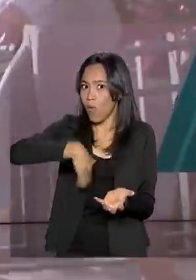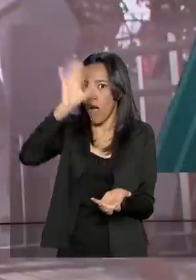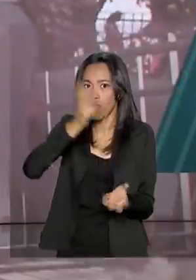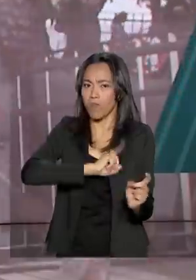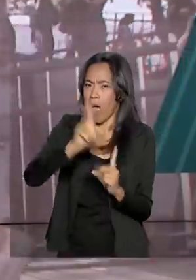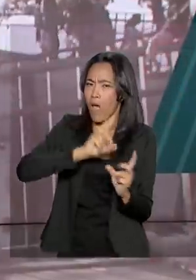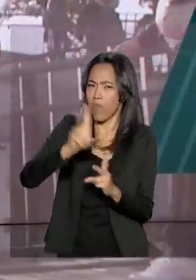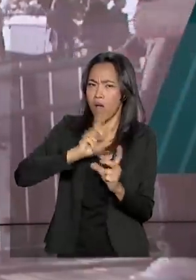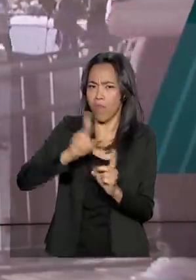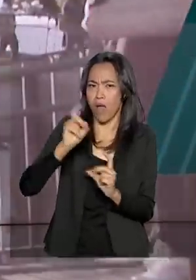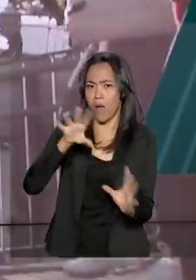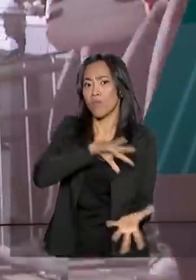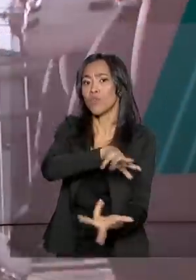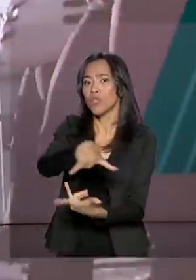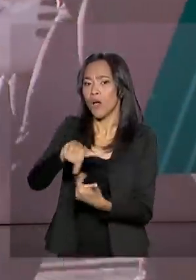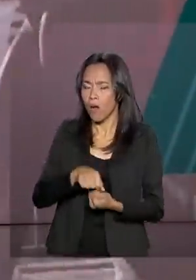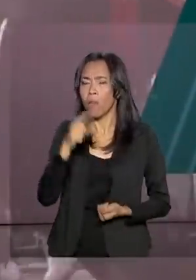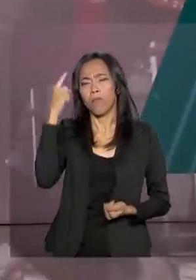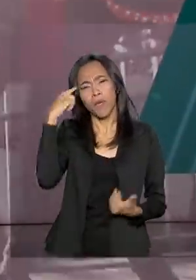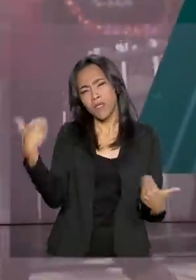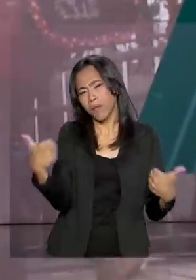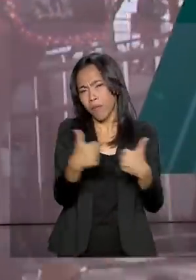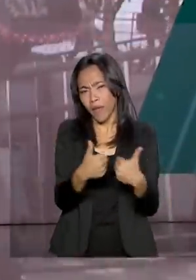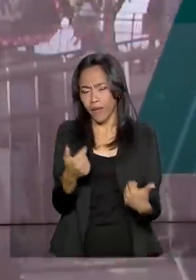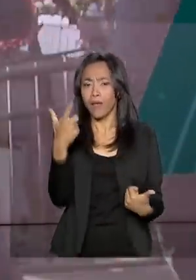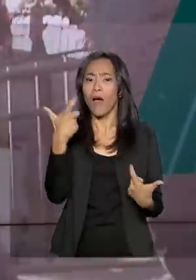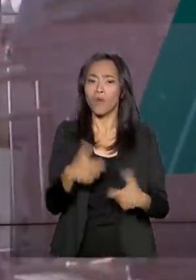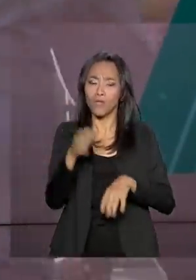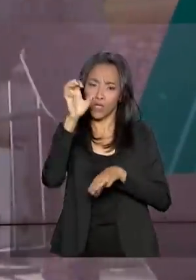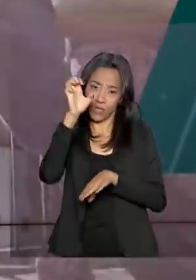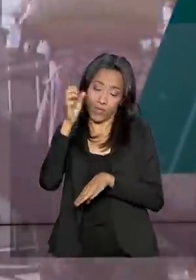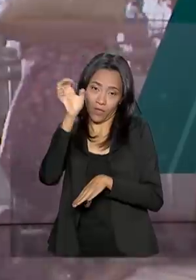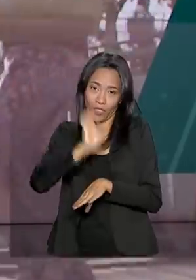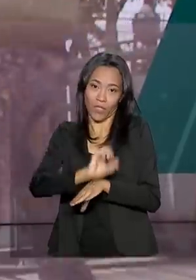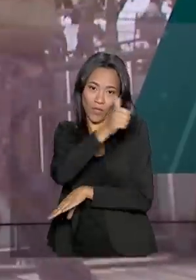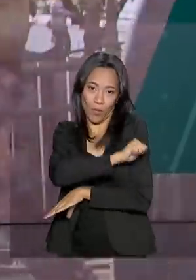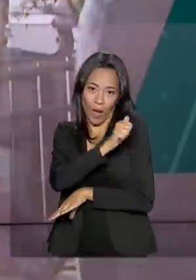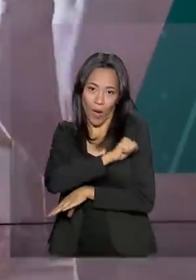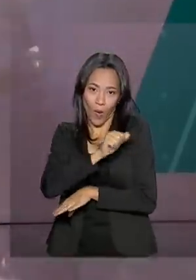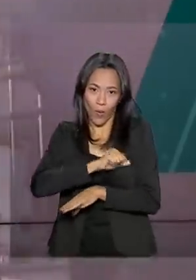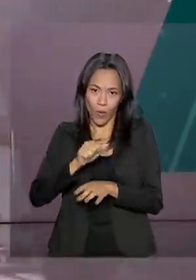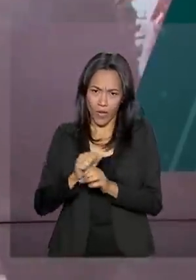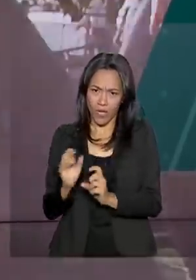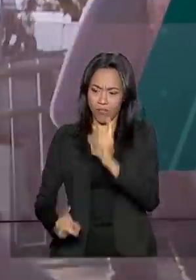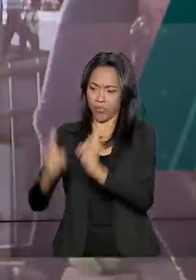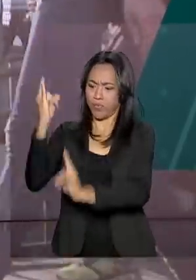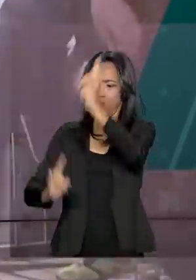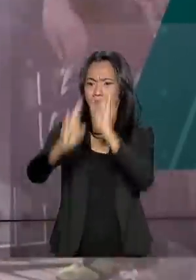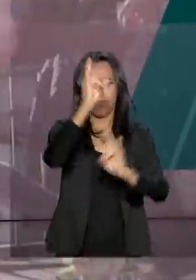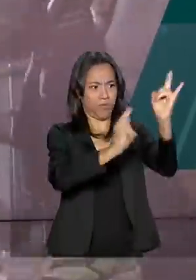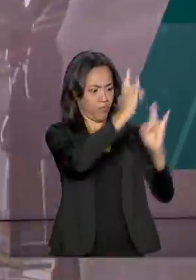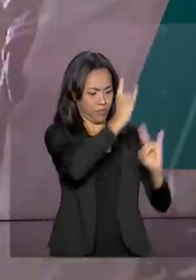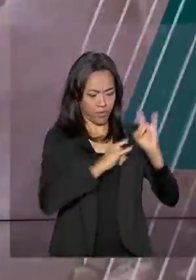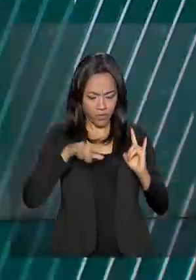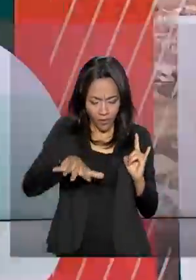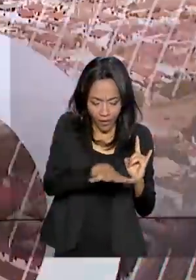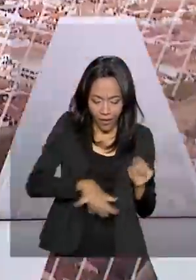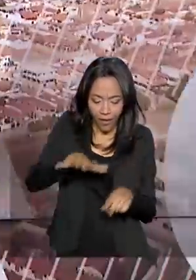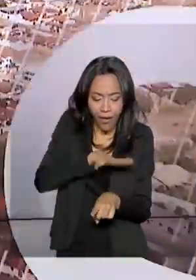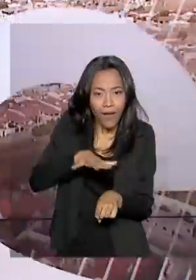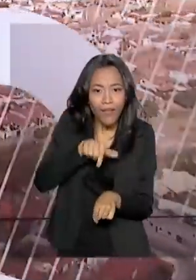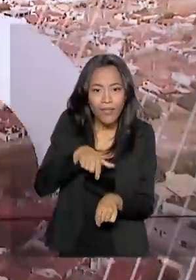Imagine você que numa área ao redor do Parque Ibirapuera, em São Paulo, há uma plantação de café bem antiga, cuidada pelo Instituto